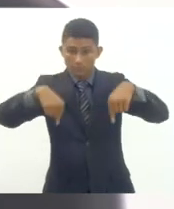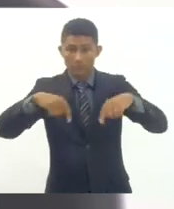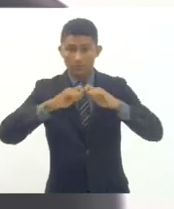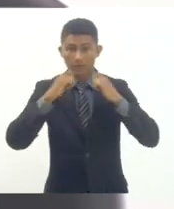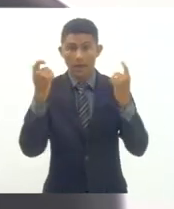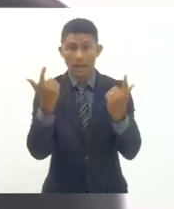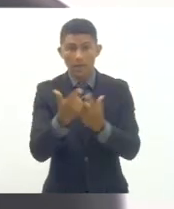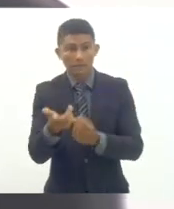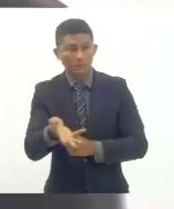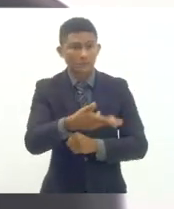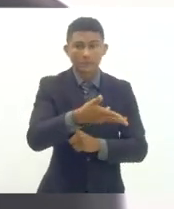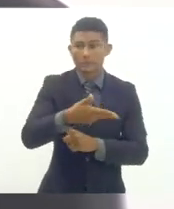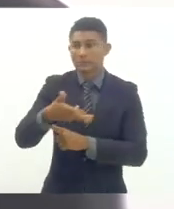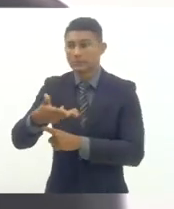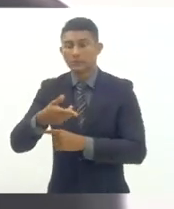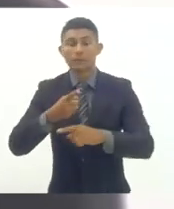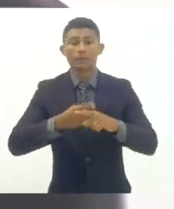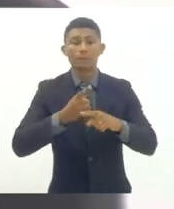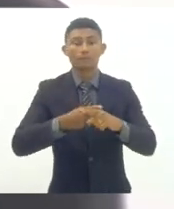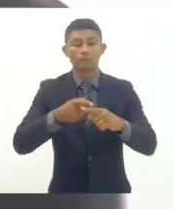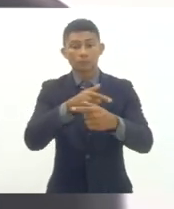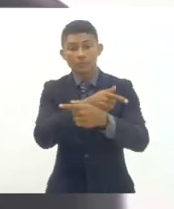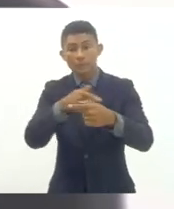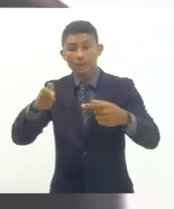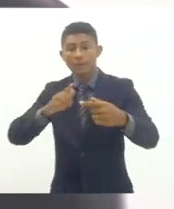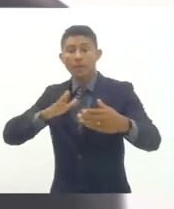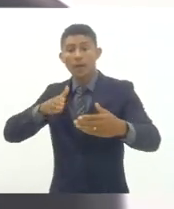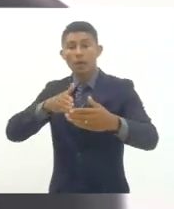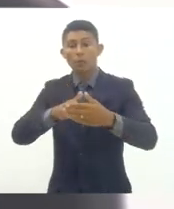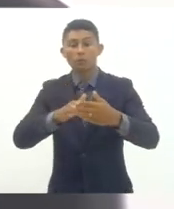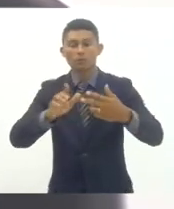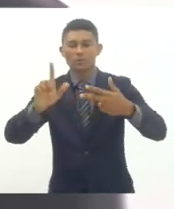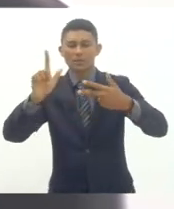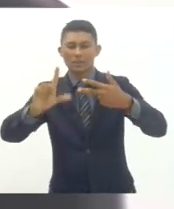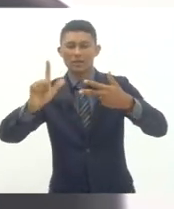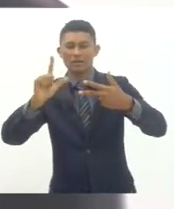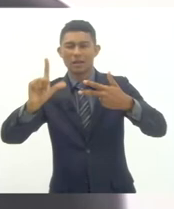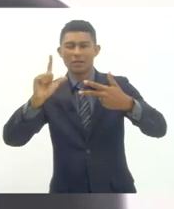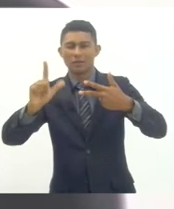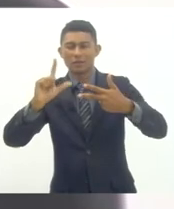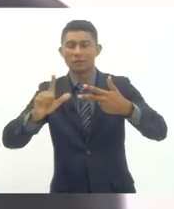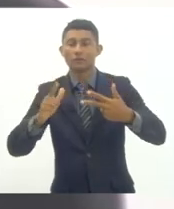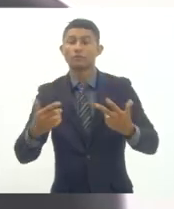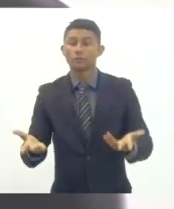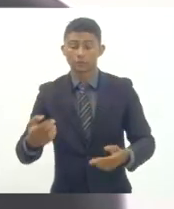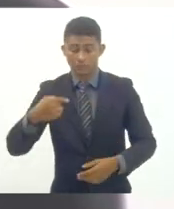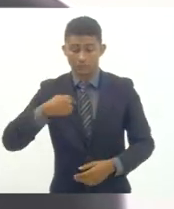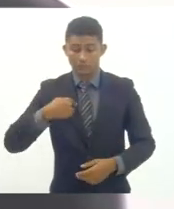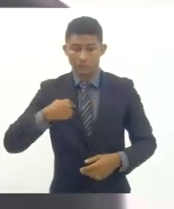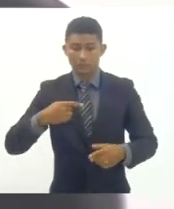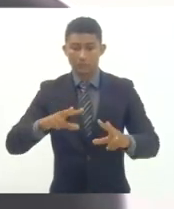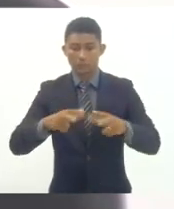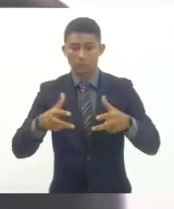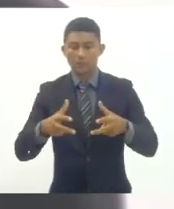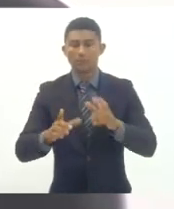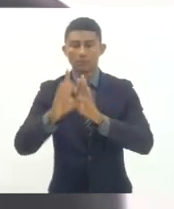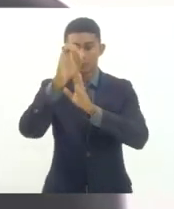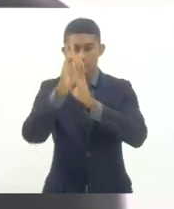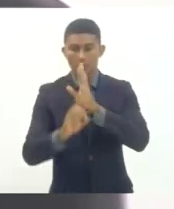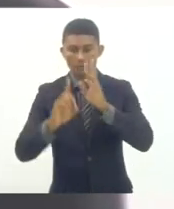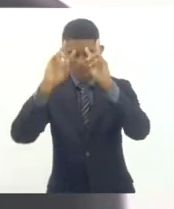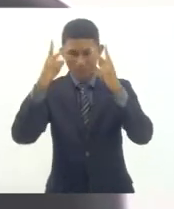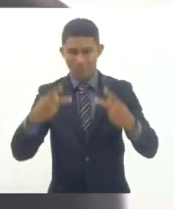por ser a última semana legislativa e por também além de presidir a comissão de direitos humanos ser